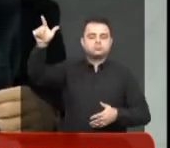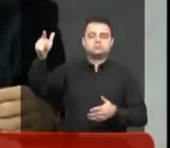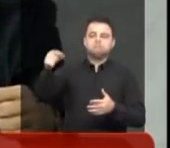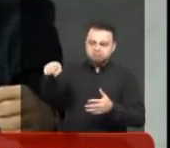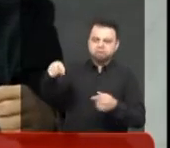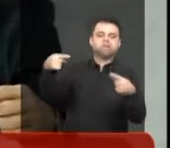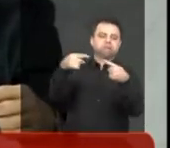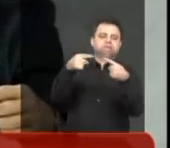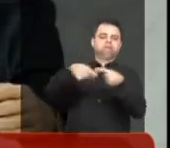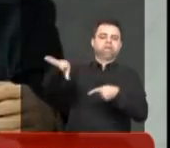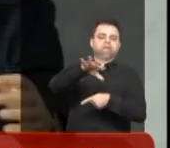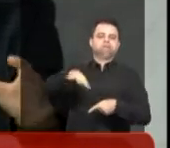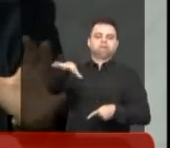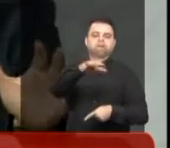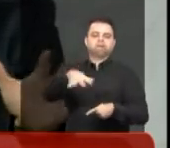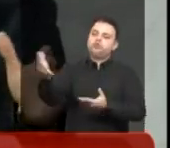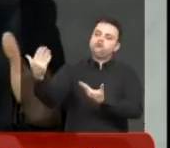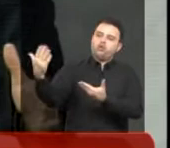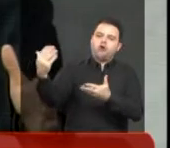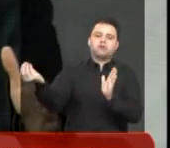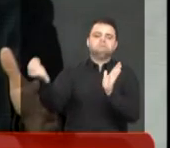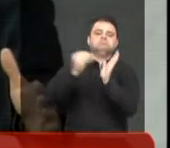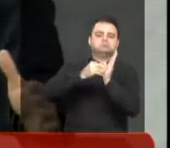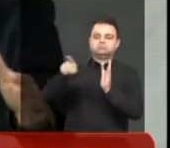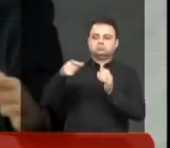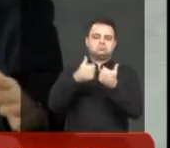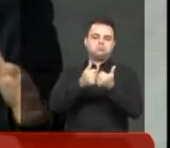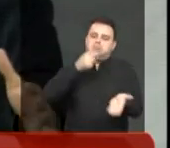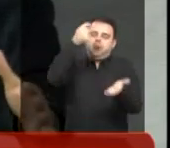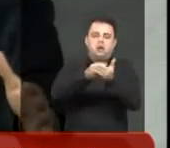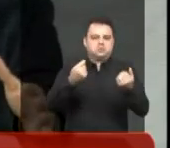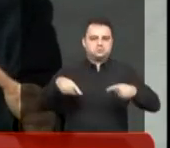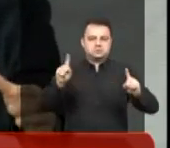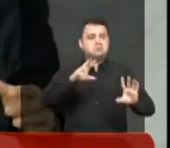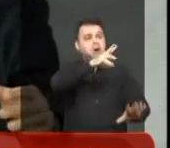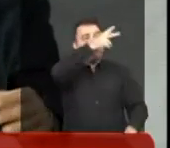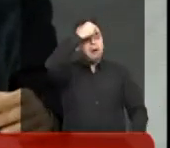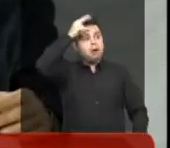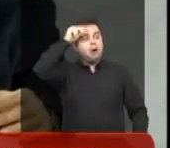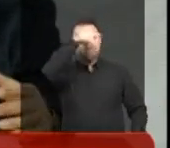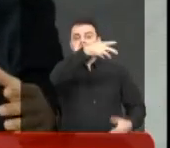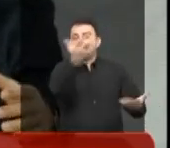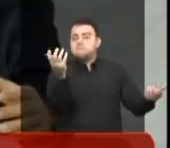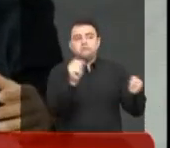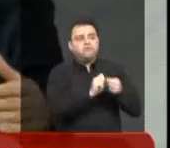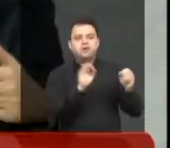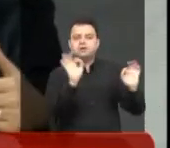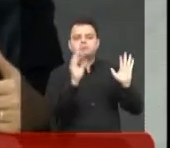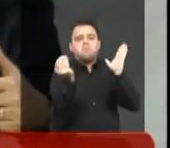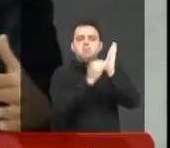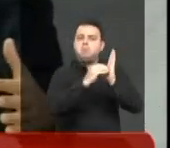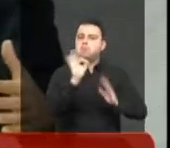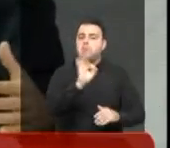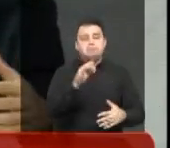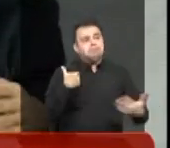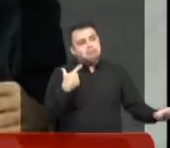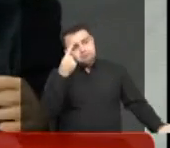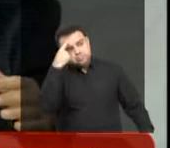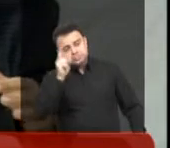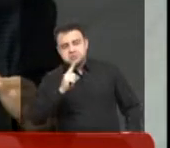o executivo não sei os motivos, eu sei que ele não inseriu. E isso, a meu ver,